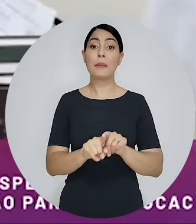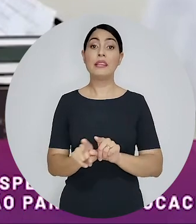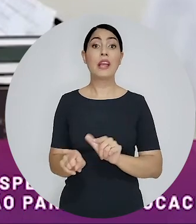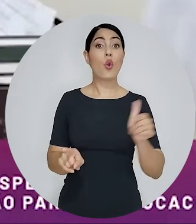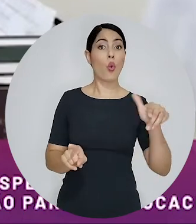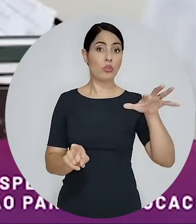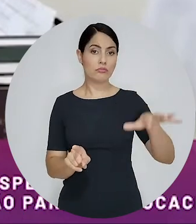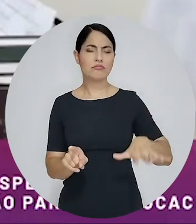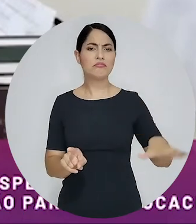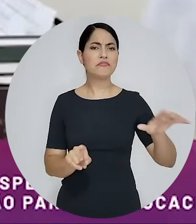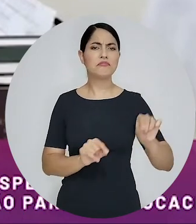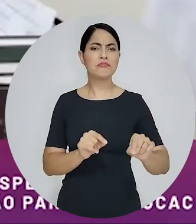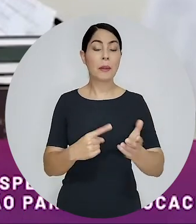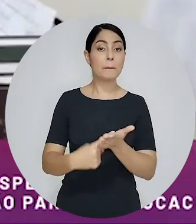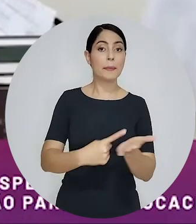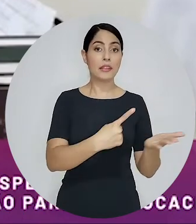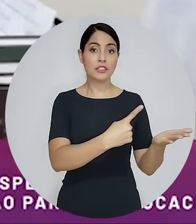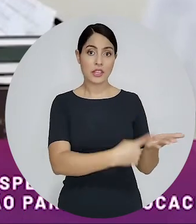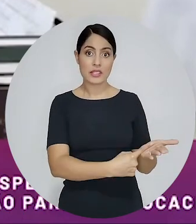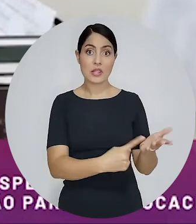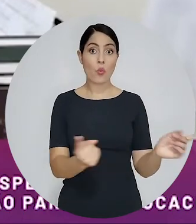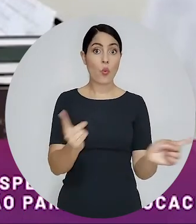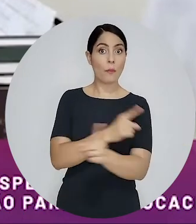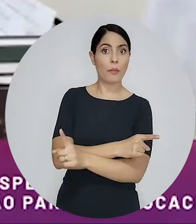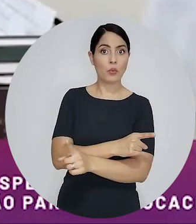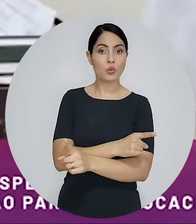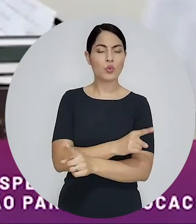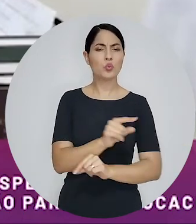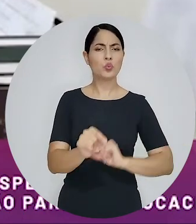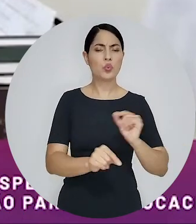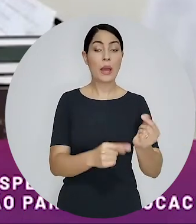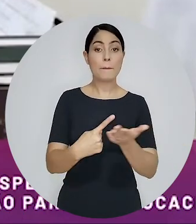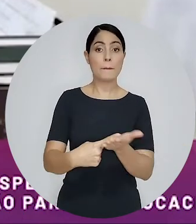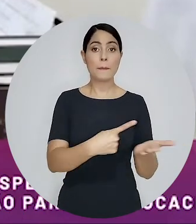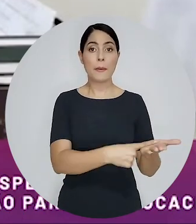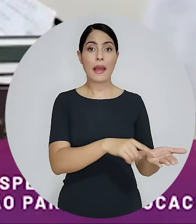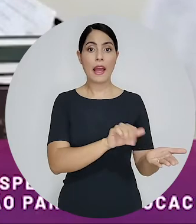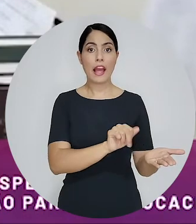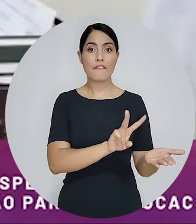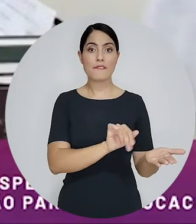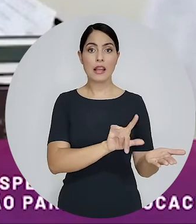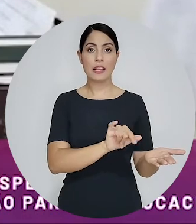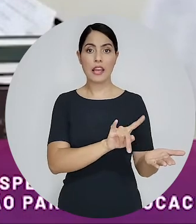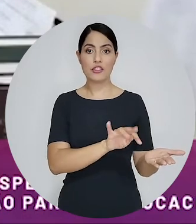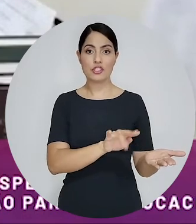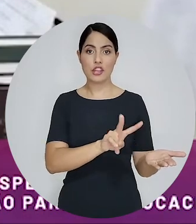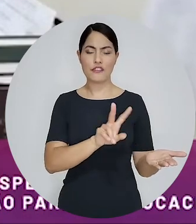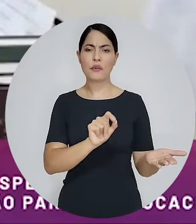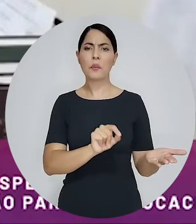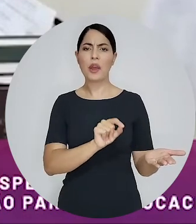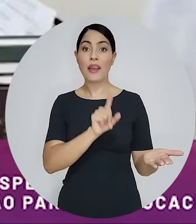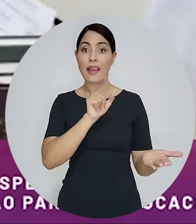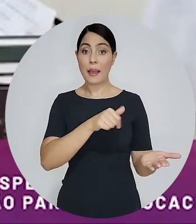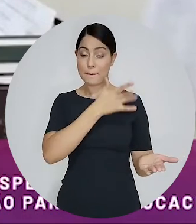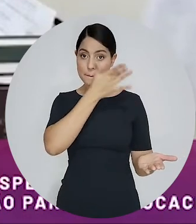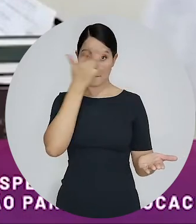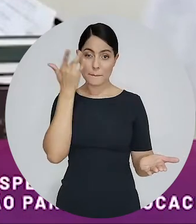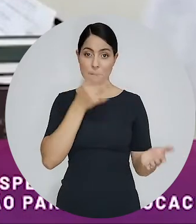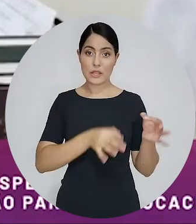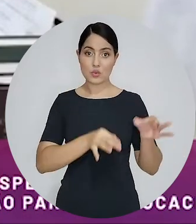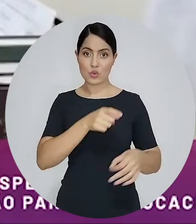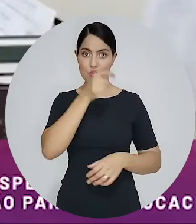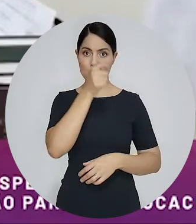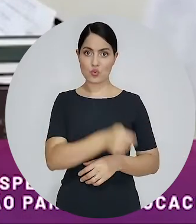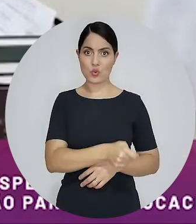é exatamente o oposto geralmente quem faz as mediações avaliativas são juízes aposentados por quê? porque eles